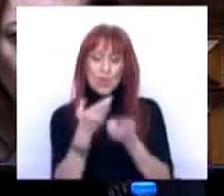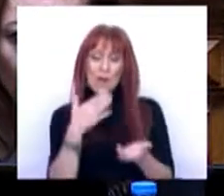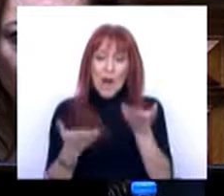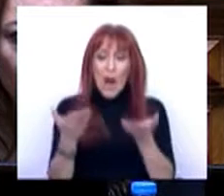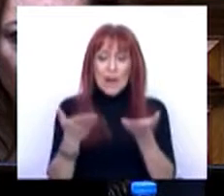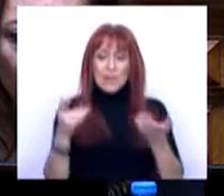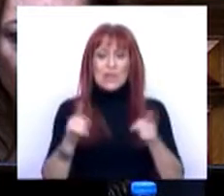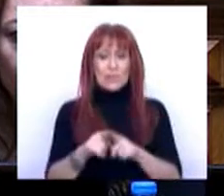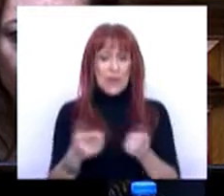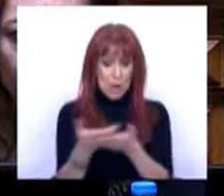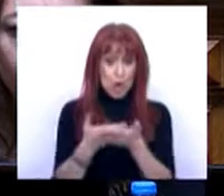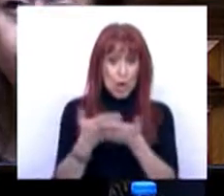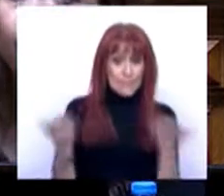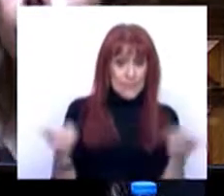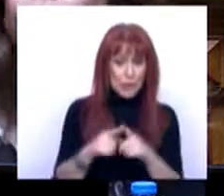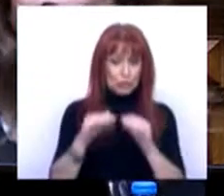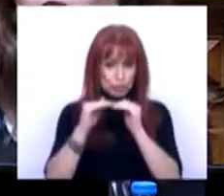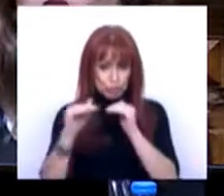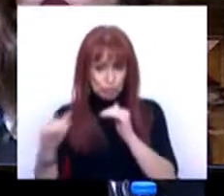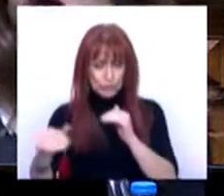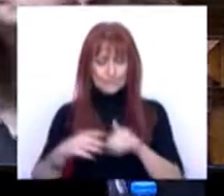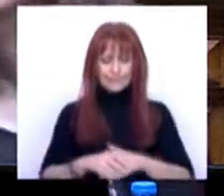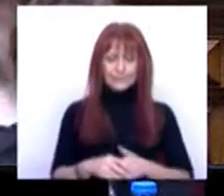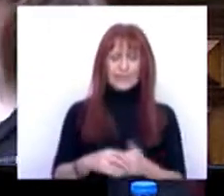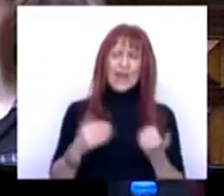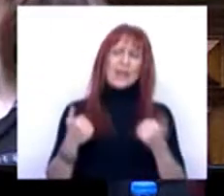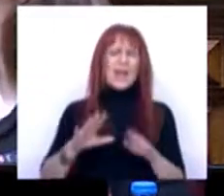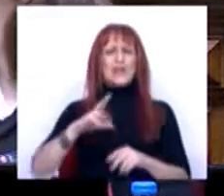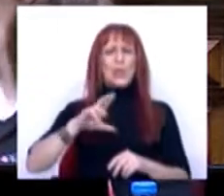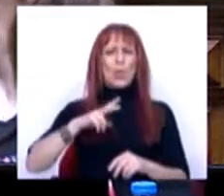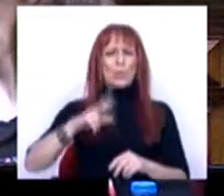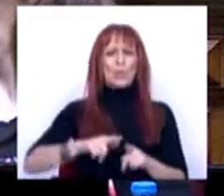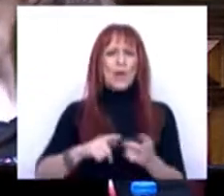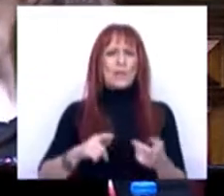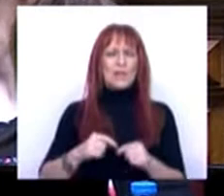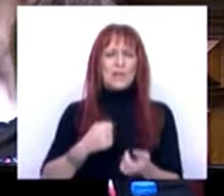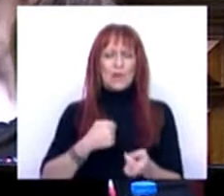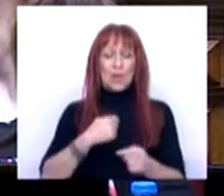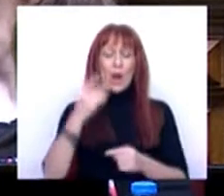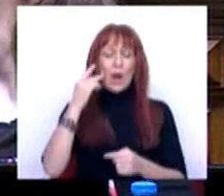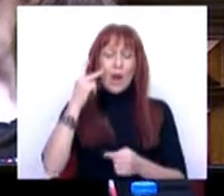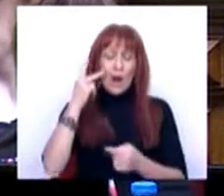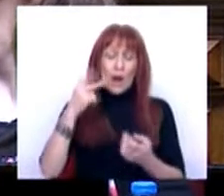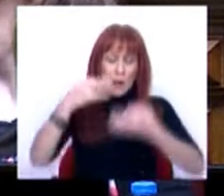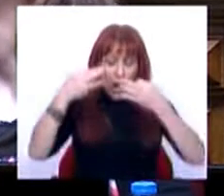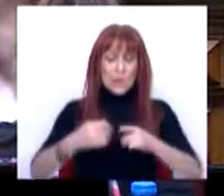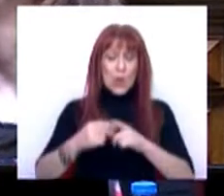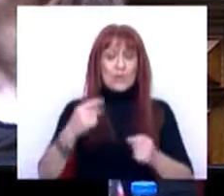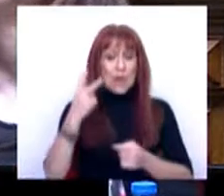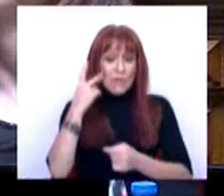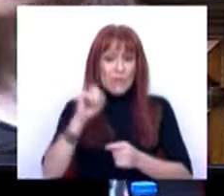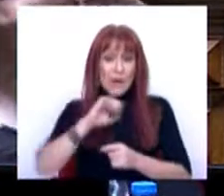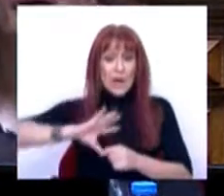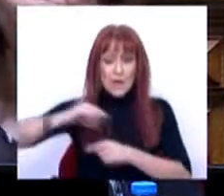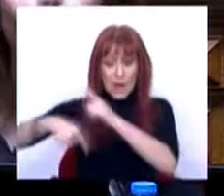equilibrada para uma economia sustentável. Deixar um país decente e habitável às futuras gerações é uma obrigação